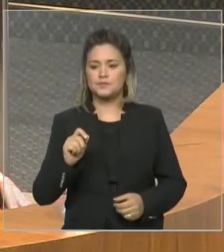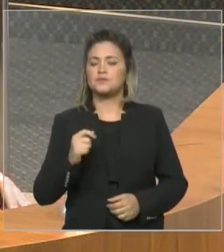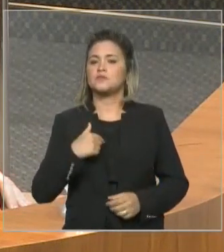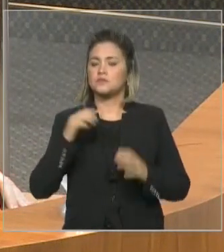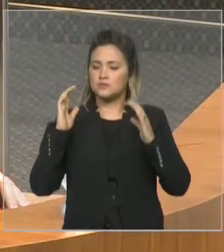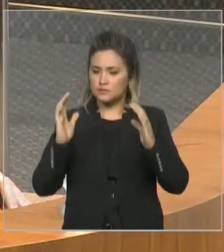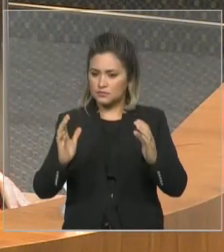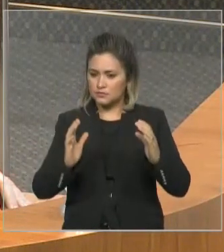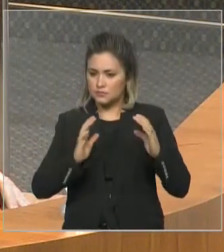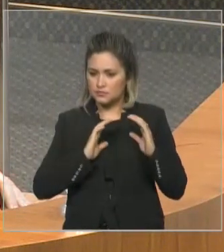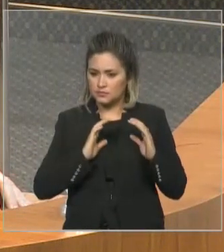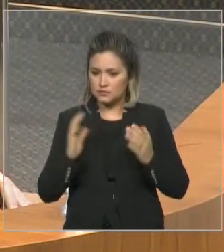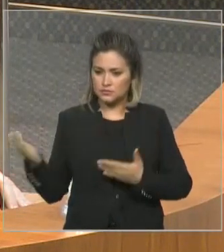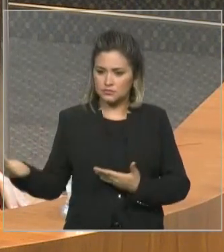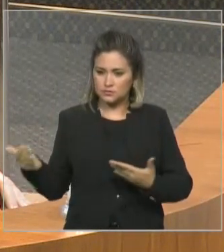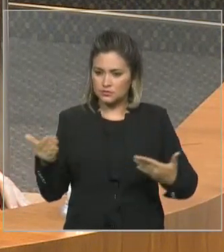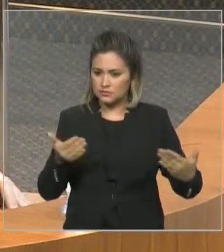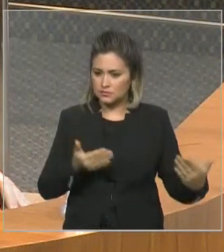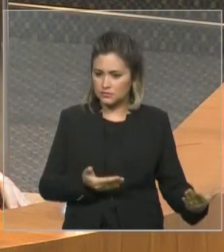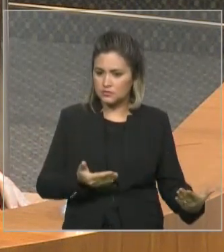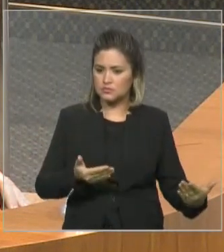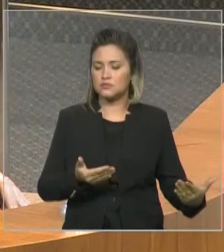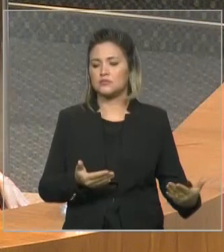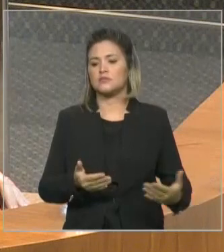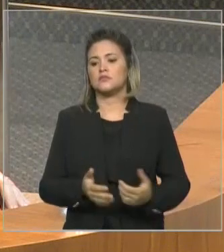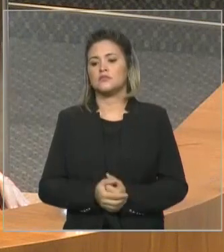novamente, de ser convidado pelo governador Flávio Dino